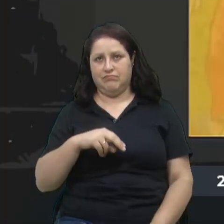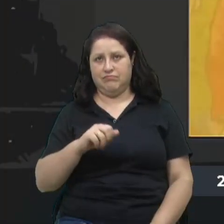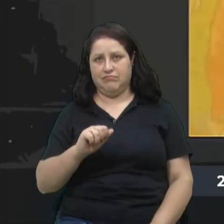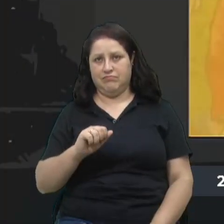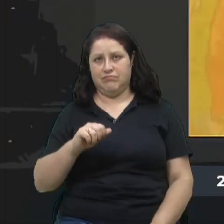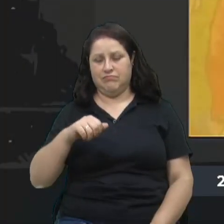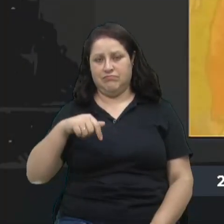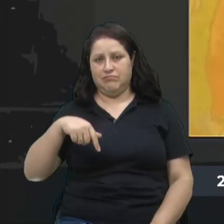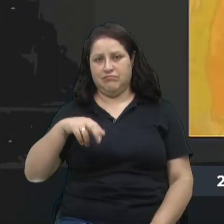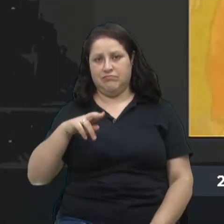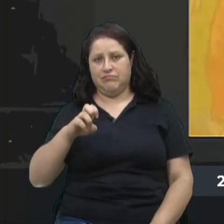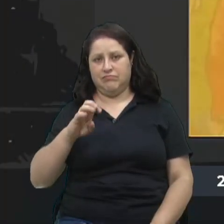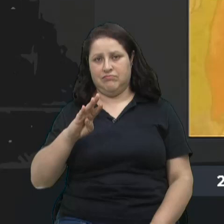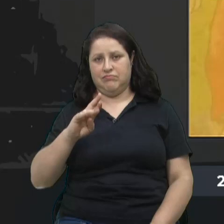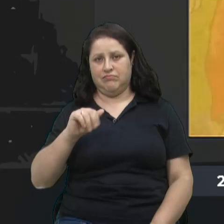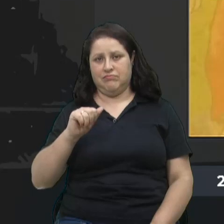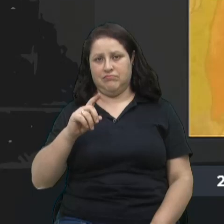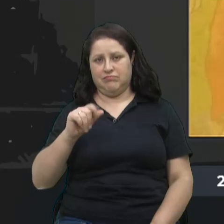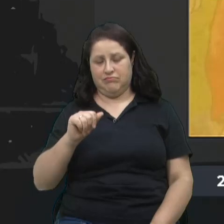escadaria, que foi onde começou